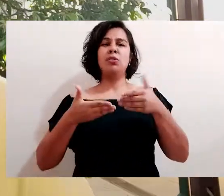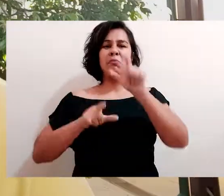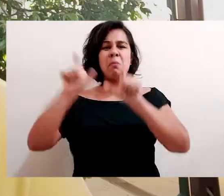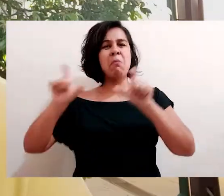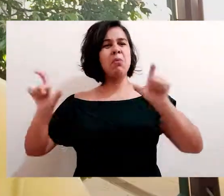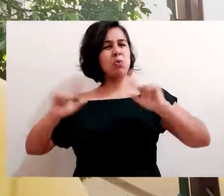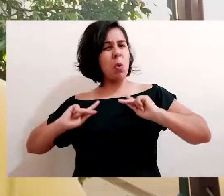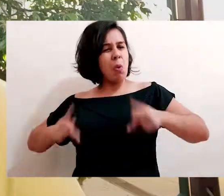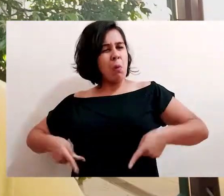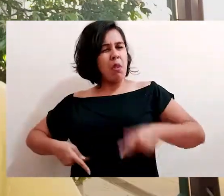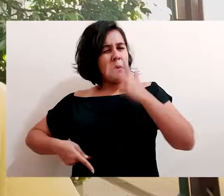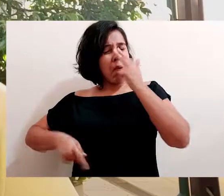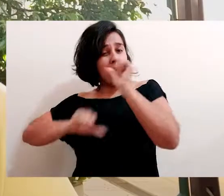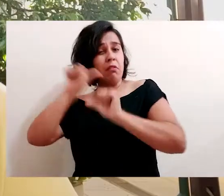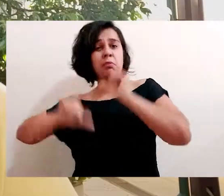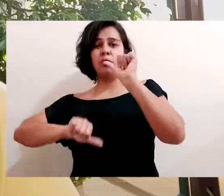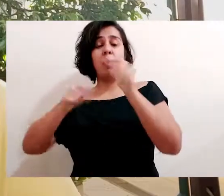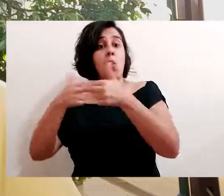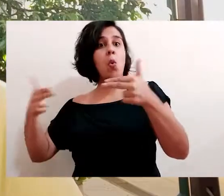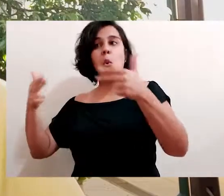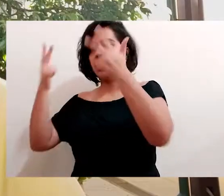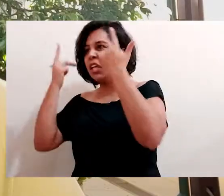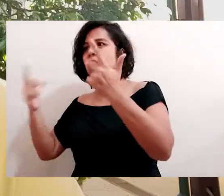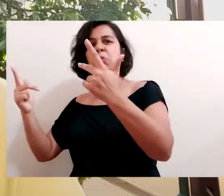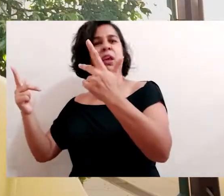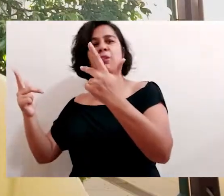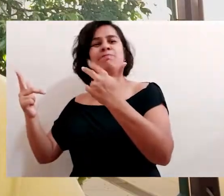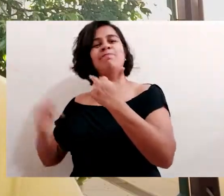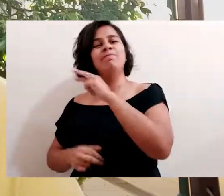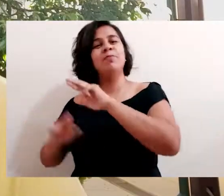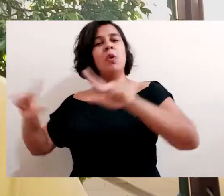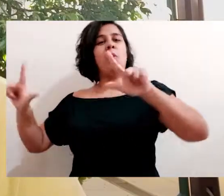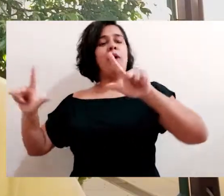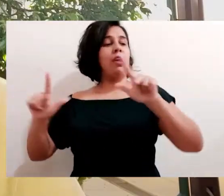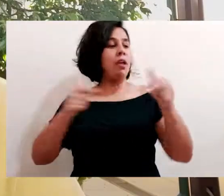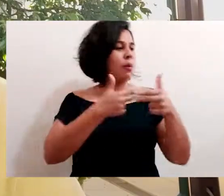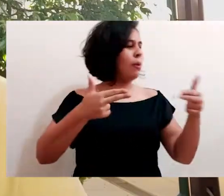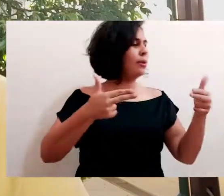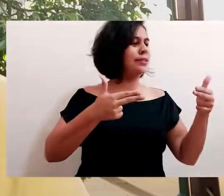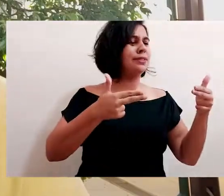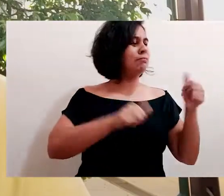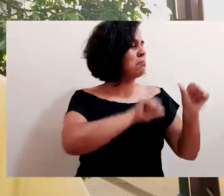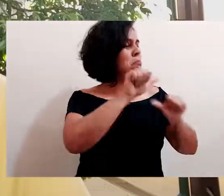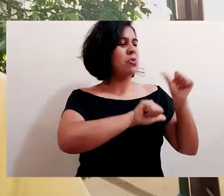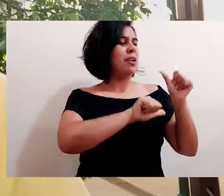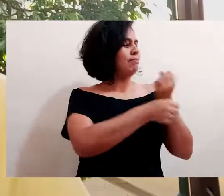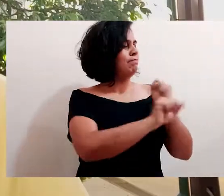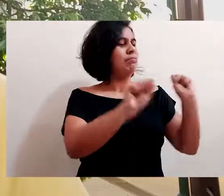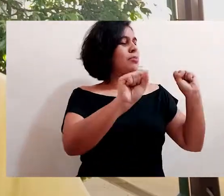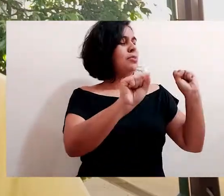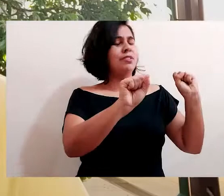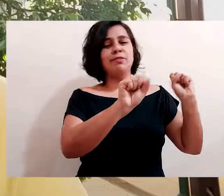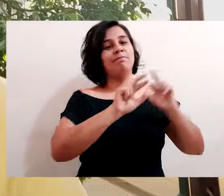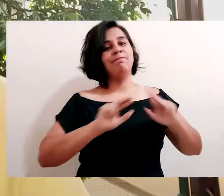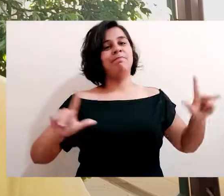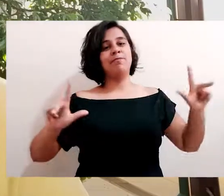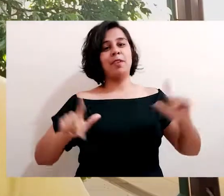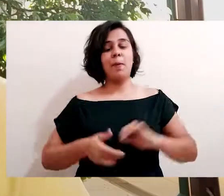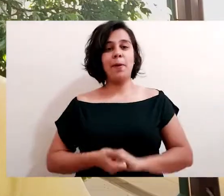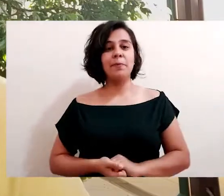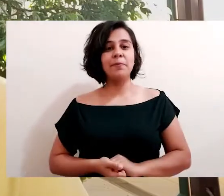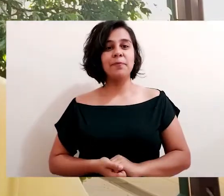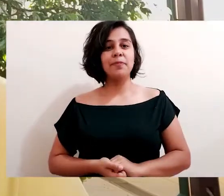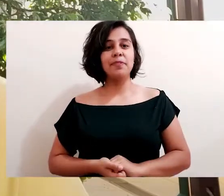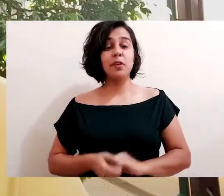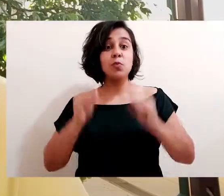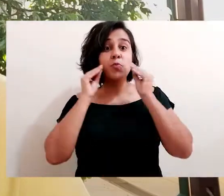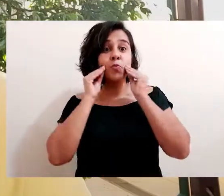examinem tudo que pareça natural, pois em tempos de humanidade desumanizada, nada deve parecer natural, nada